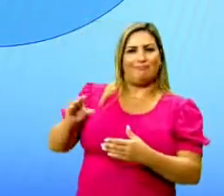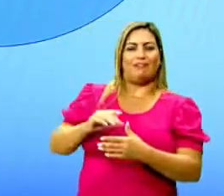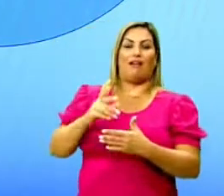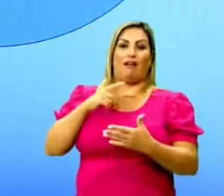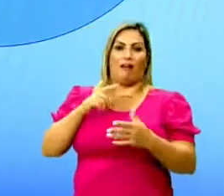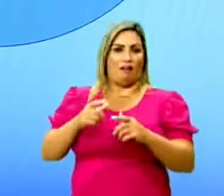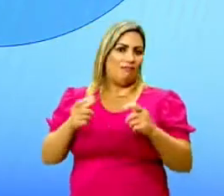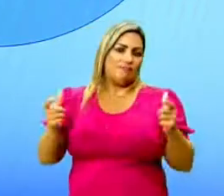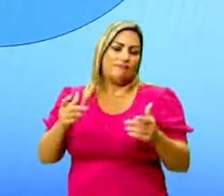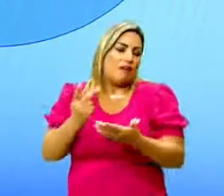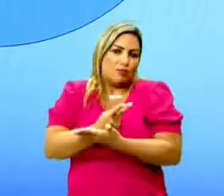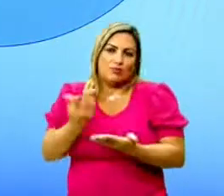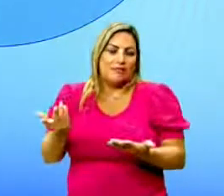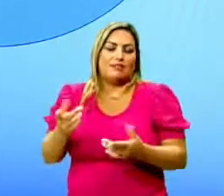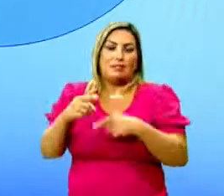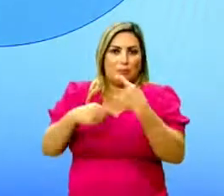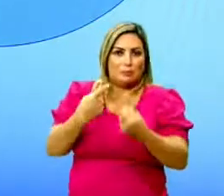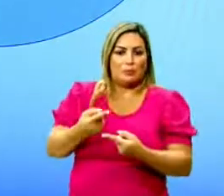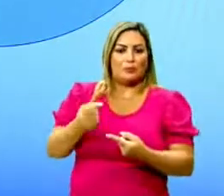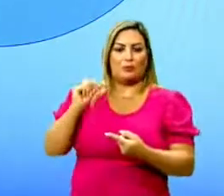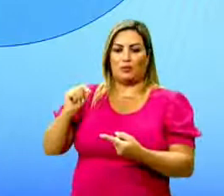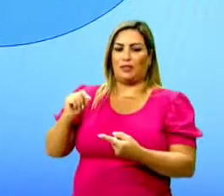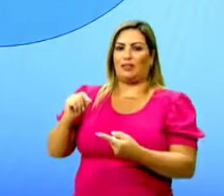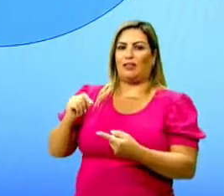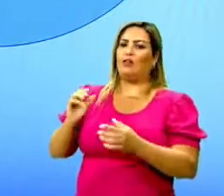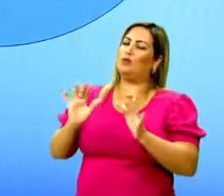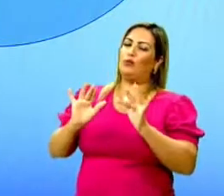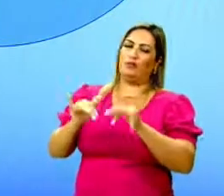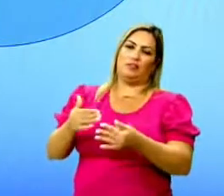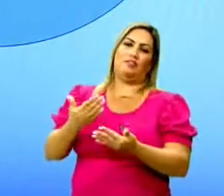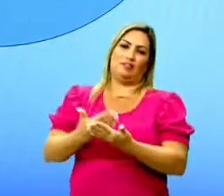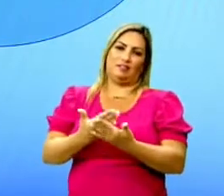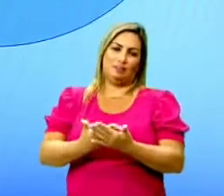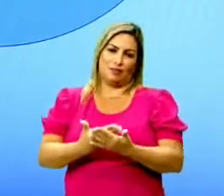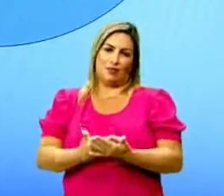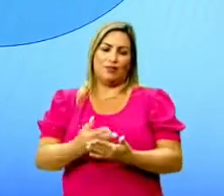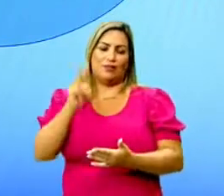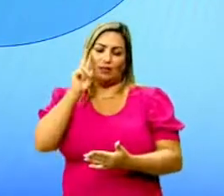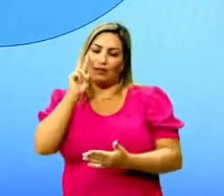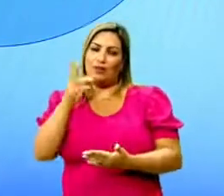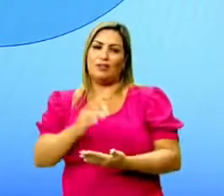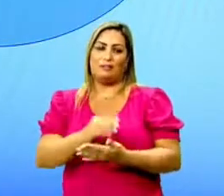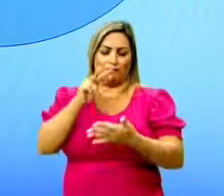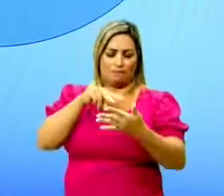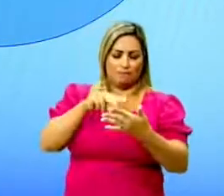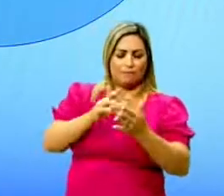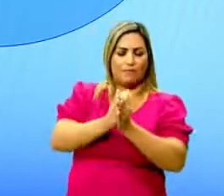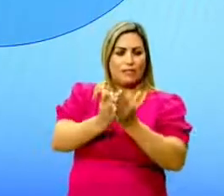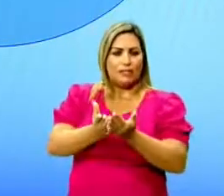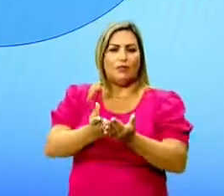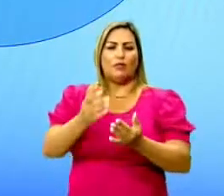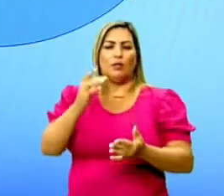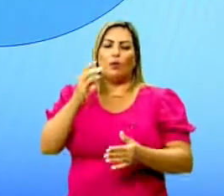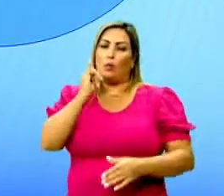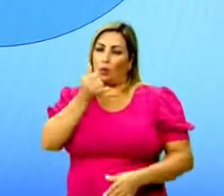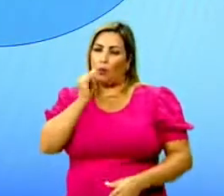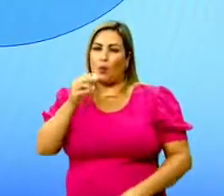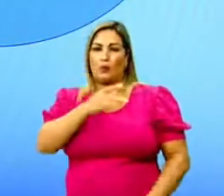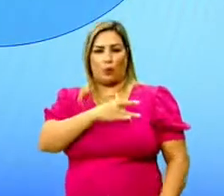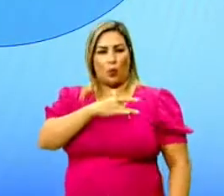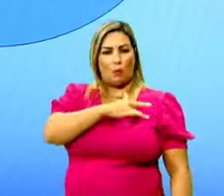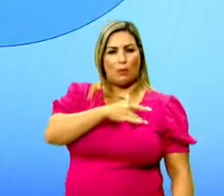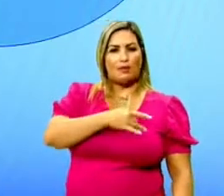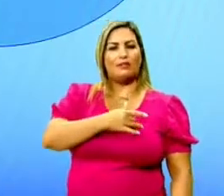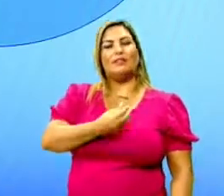após esse clímax, nós vamos para o desfecho, né? Então, quando se trata de um conto romântico, é aquela historinha, né? Do